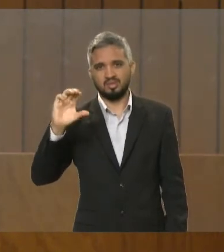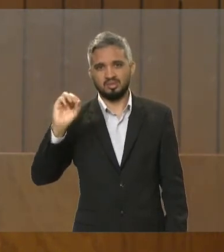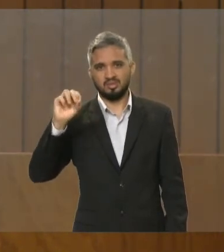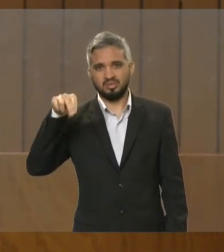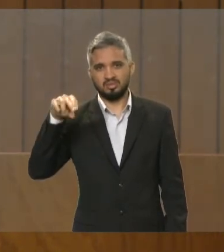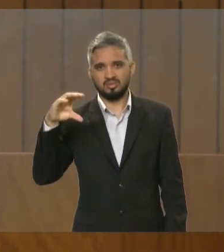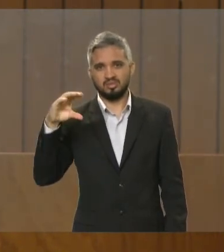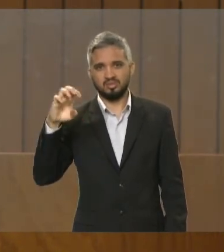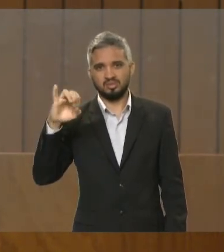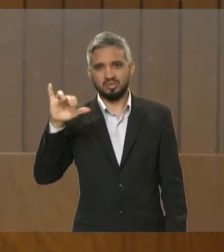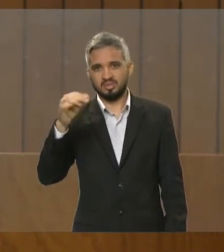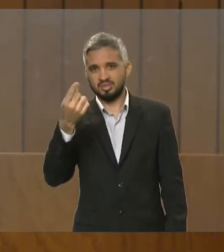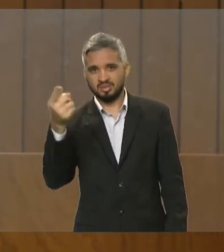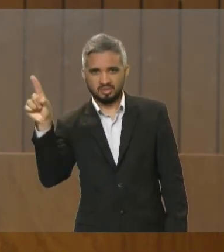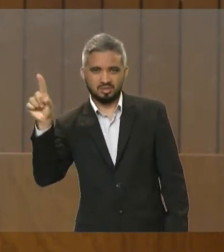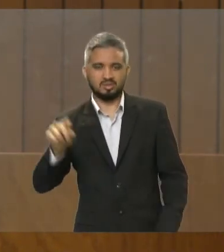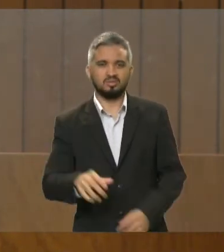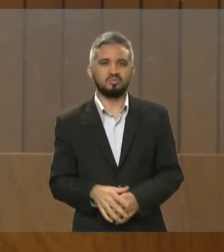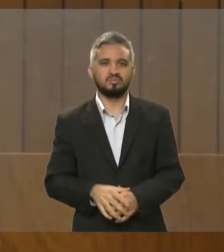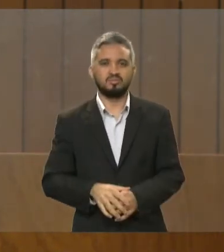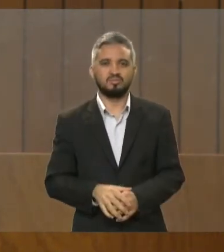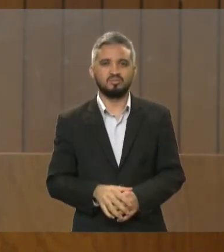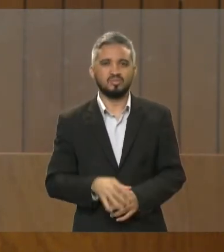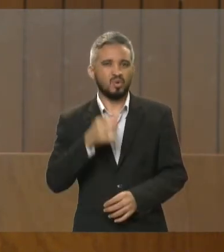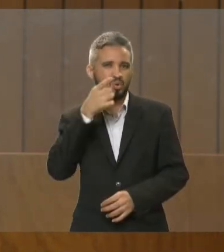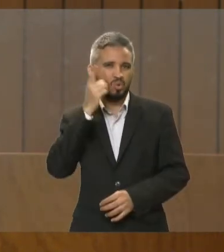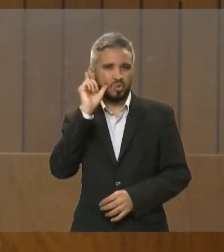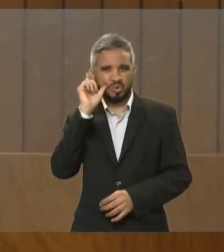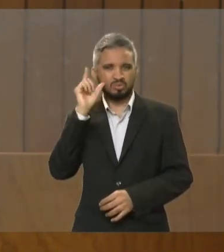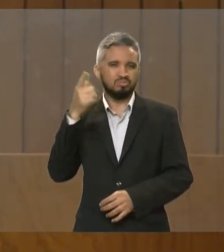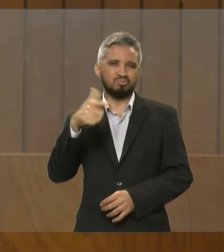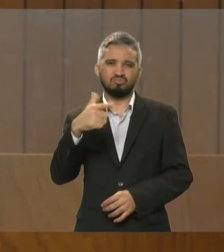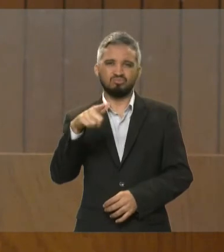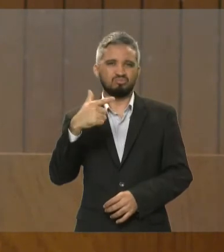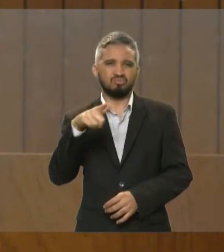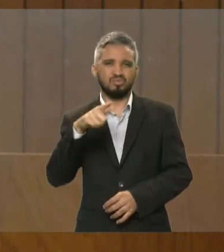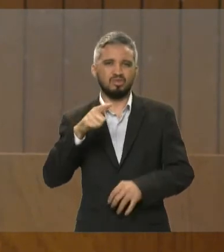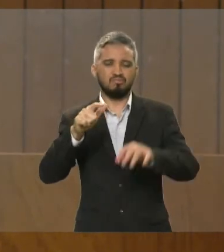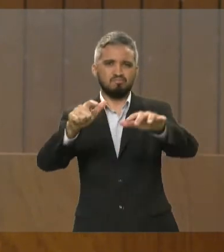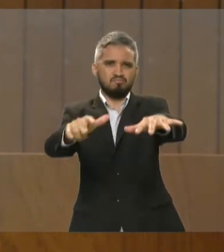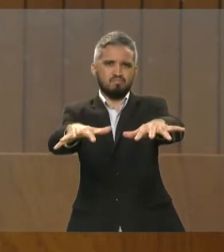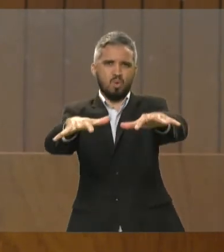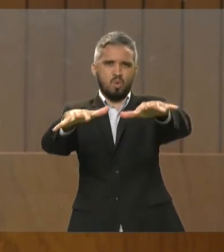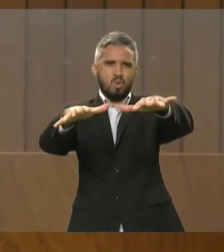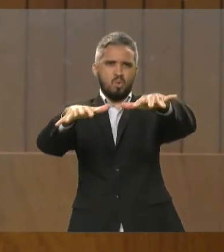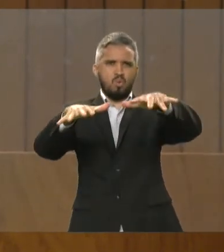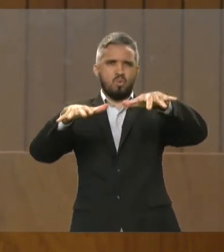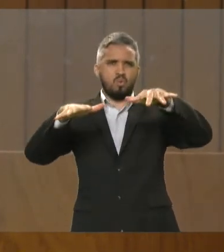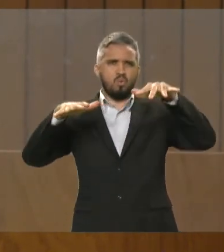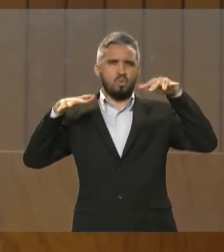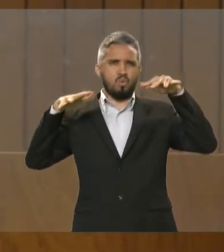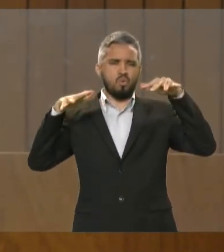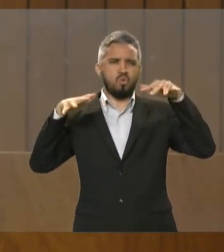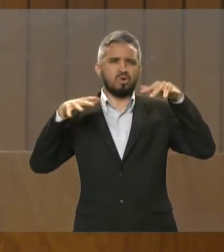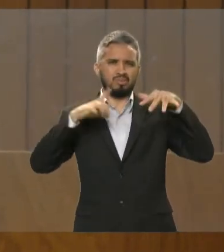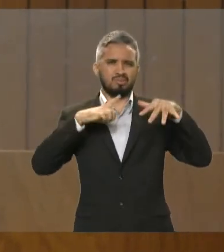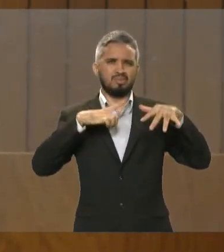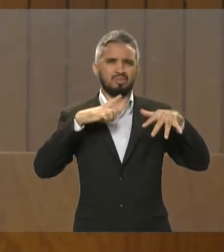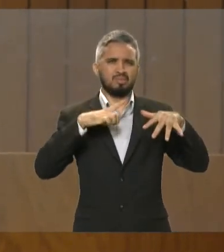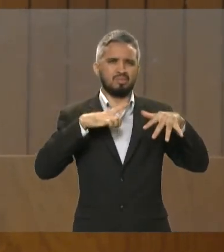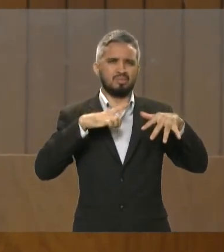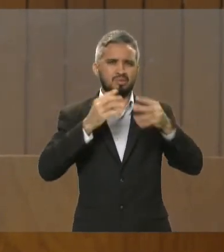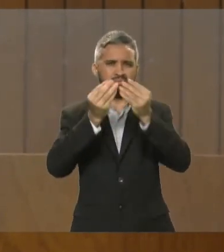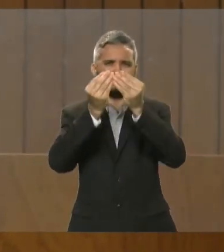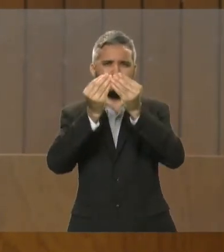sem aquela missa grande, aquela missa campal, aquela missa realmente que nós estávamos acostumados a